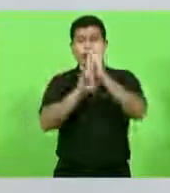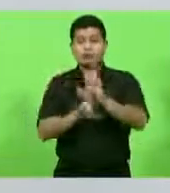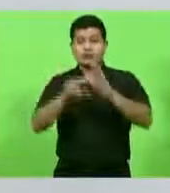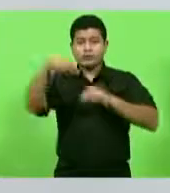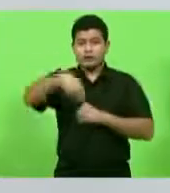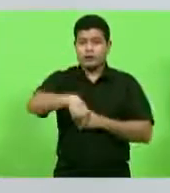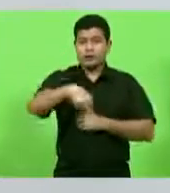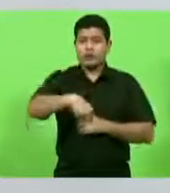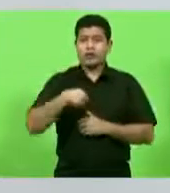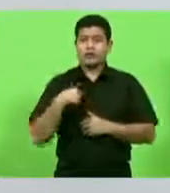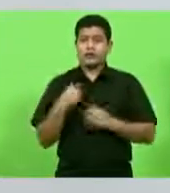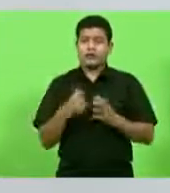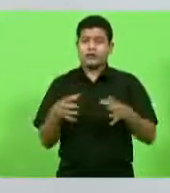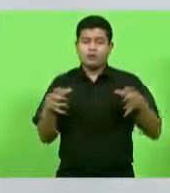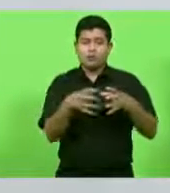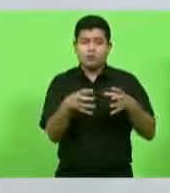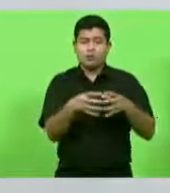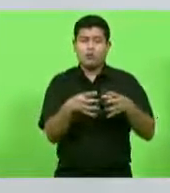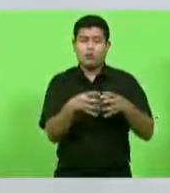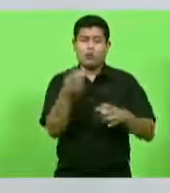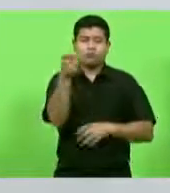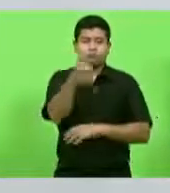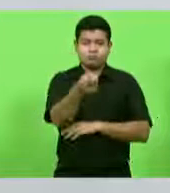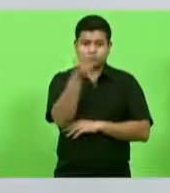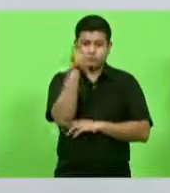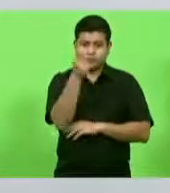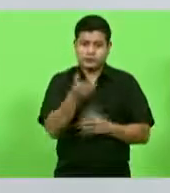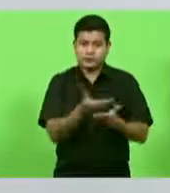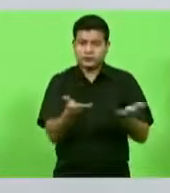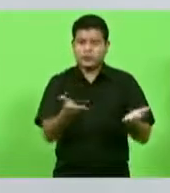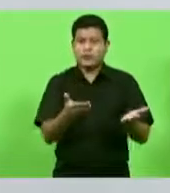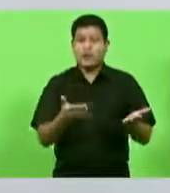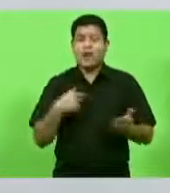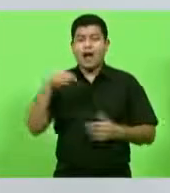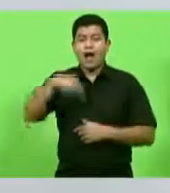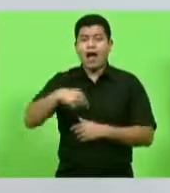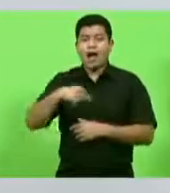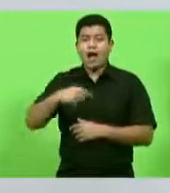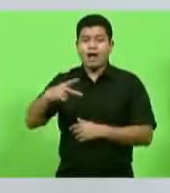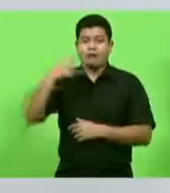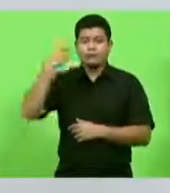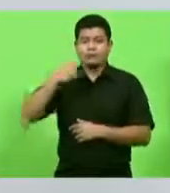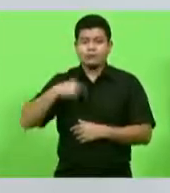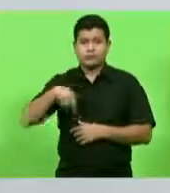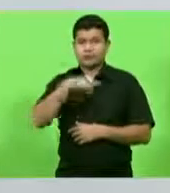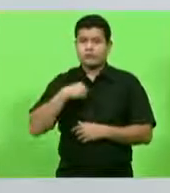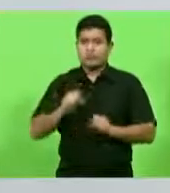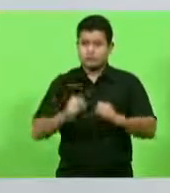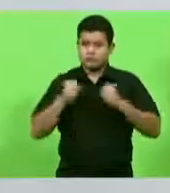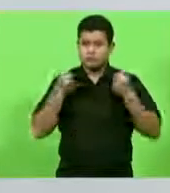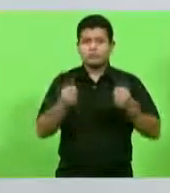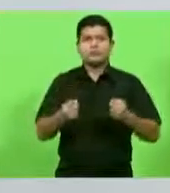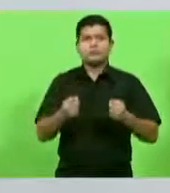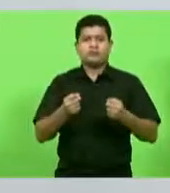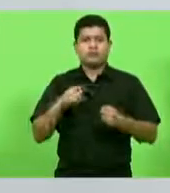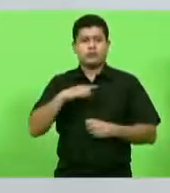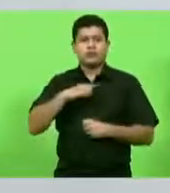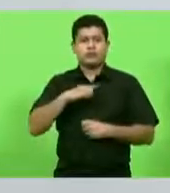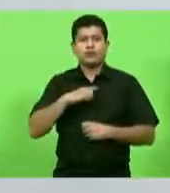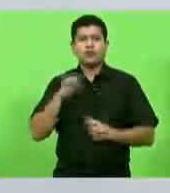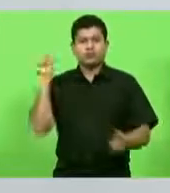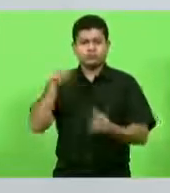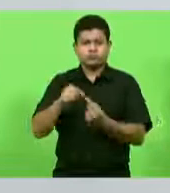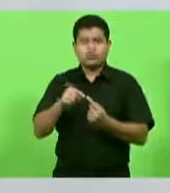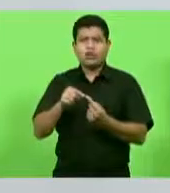bandeiras nobres que levantamos aqui, ser uma voz de você amigo pescador aqui no parlamento, não vai faltar força de vontade, determinação